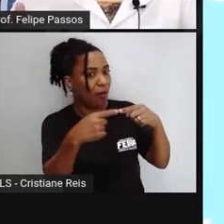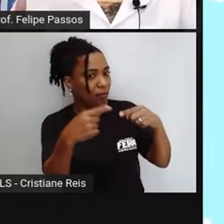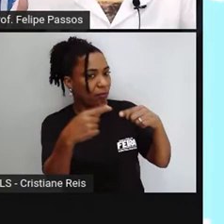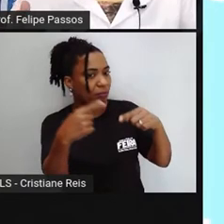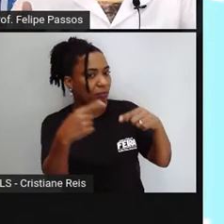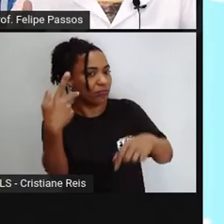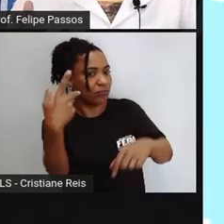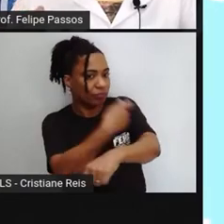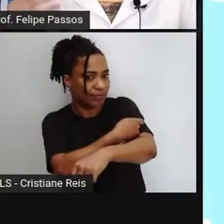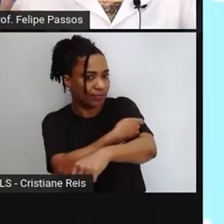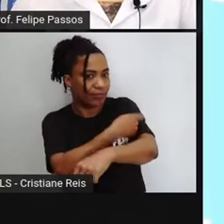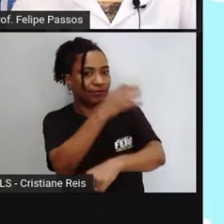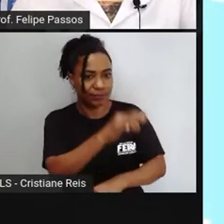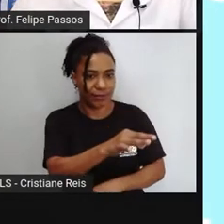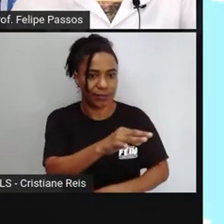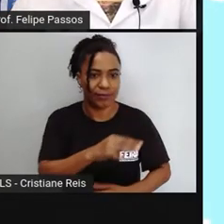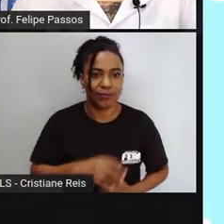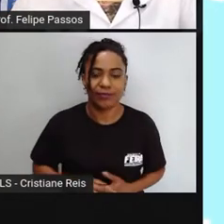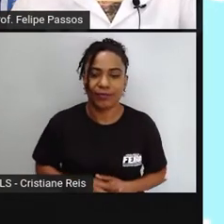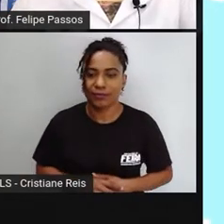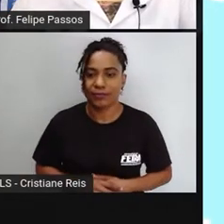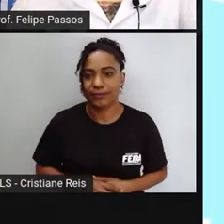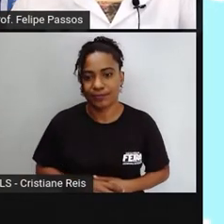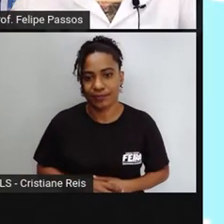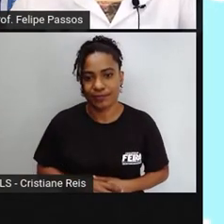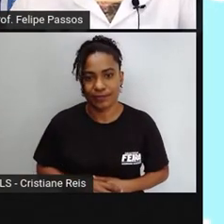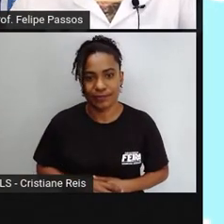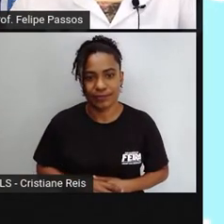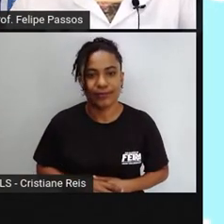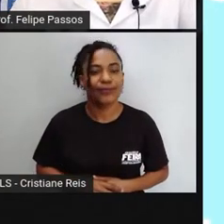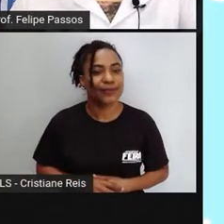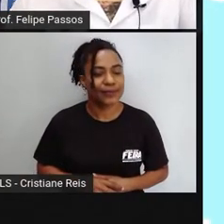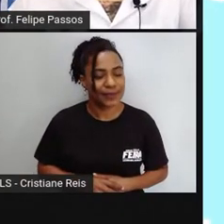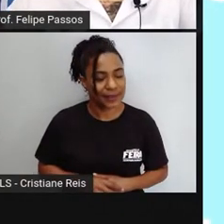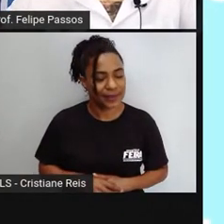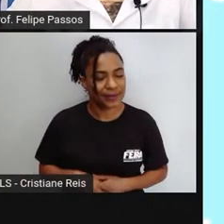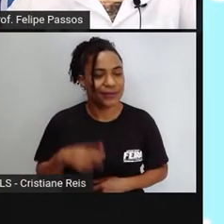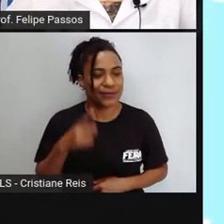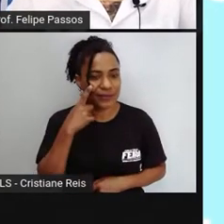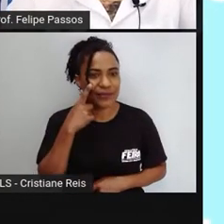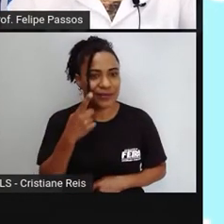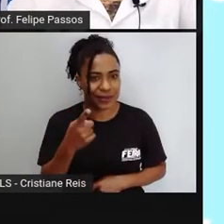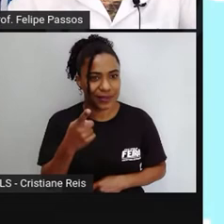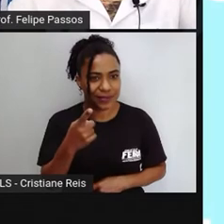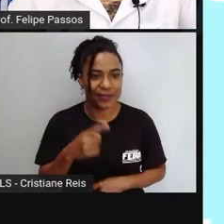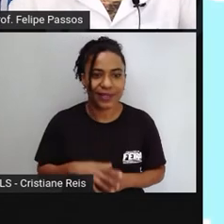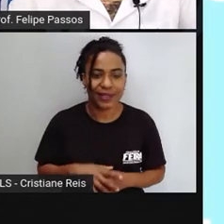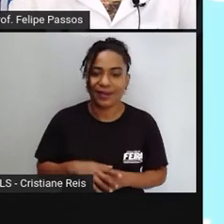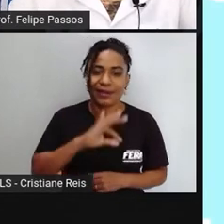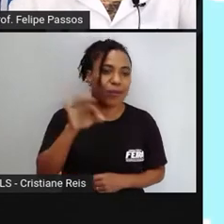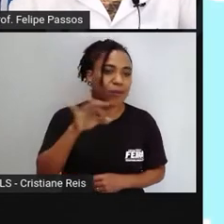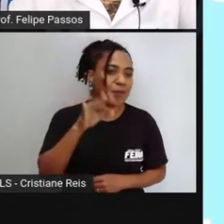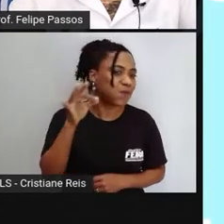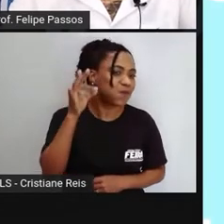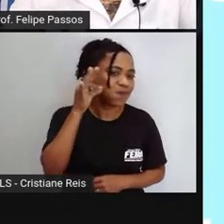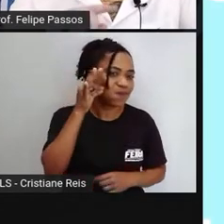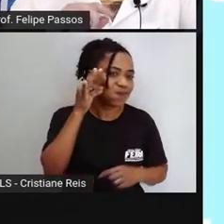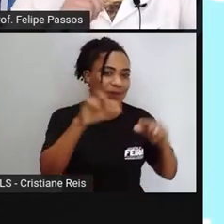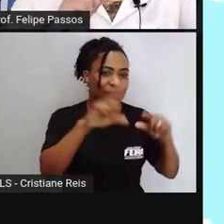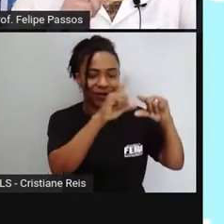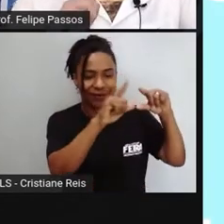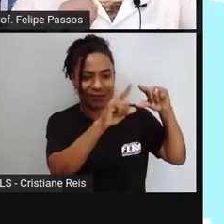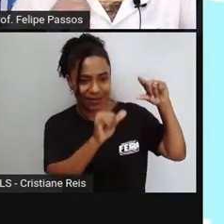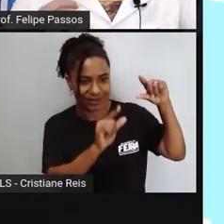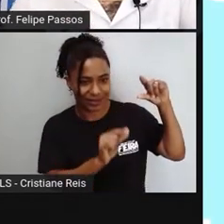Alguns exemplos agora dos principais causadores de acidentes no Brasil. A abelha africanizada, como a gente já viu há alguns